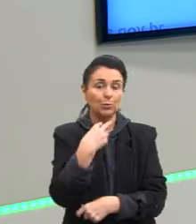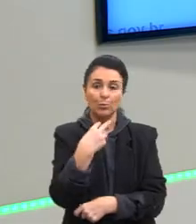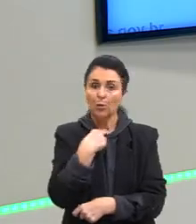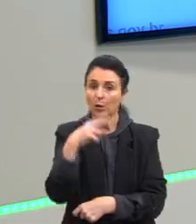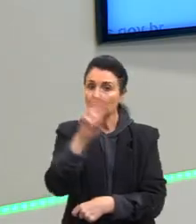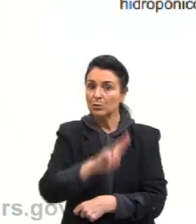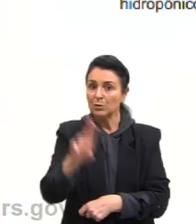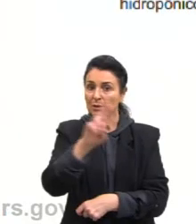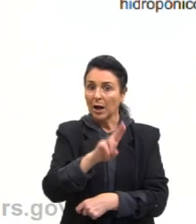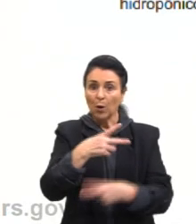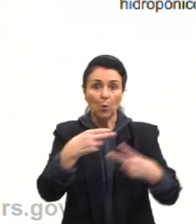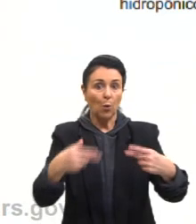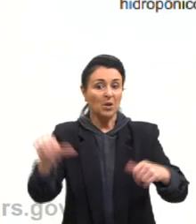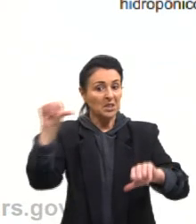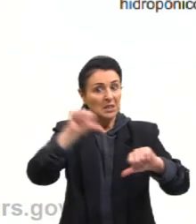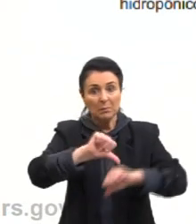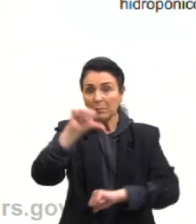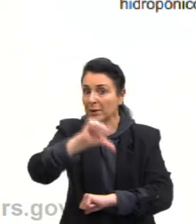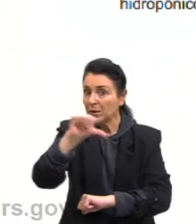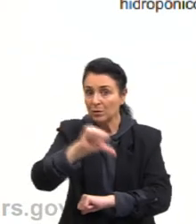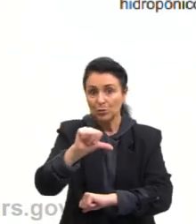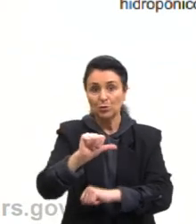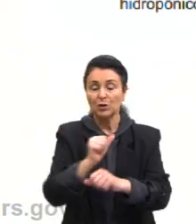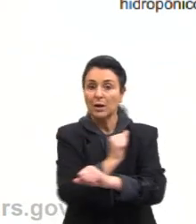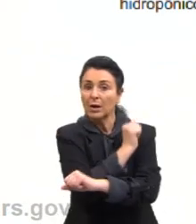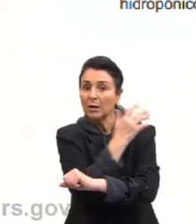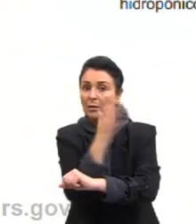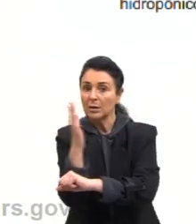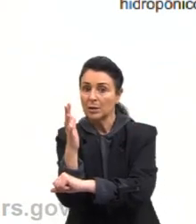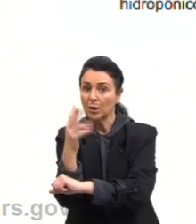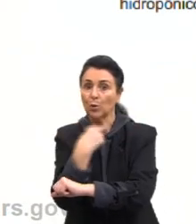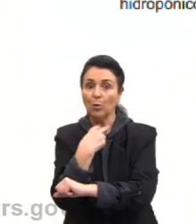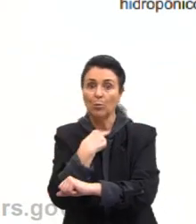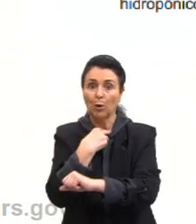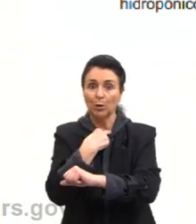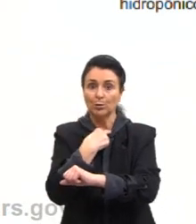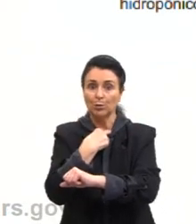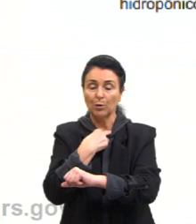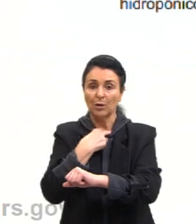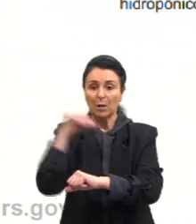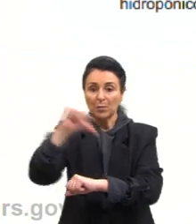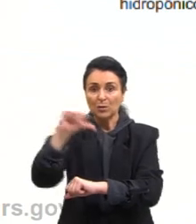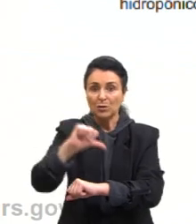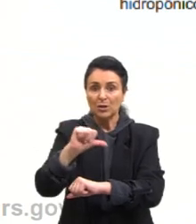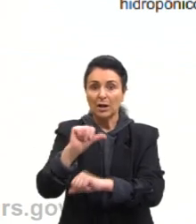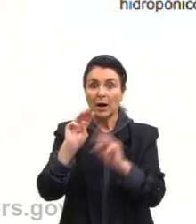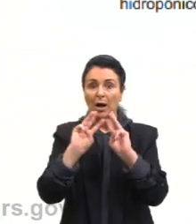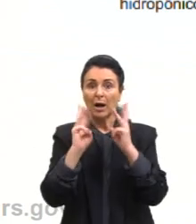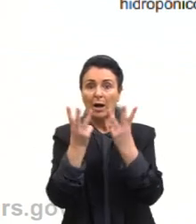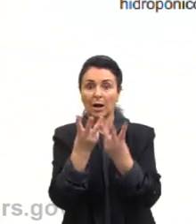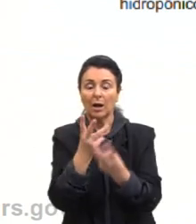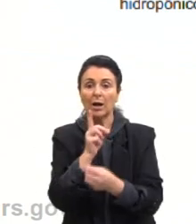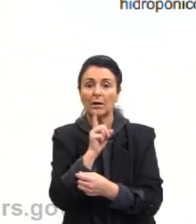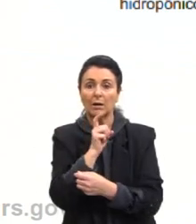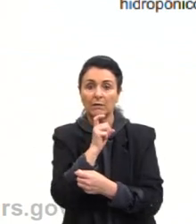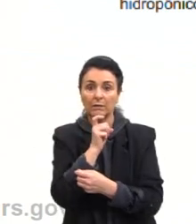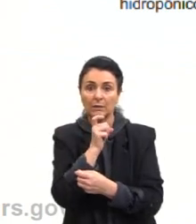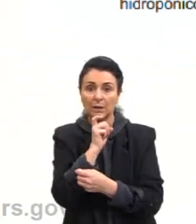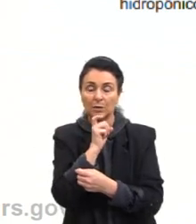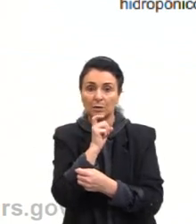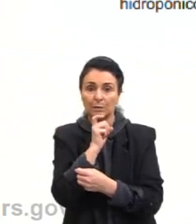algo que prejudique minhas plantas, eu não posso envenenar os meus alfaces, não é? Então, eu preciso levar isso em consideração na hora de resolver.